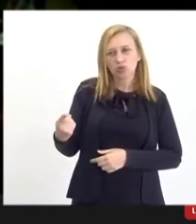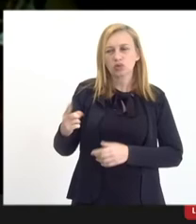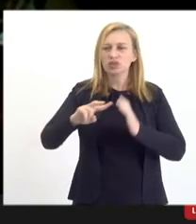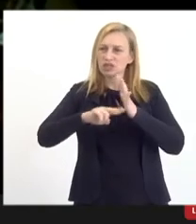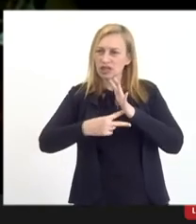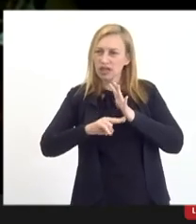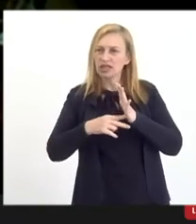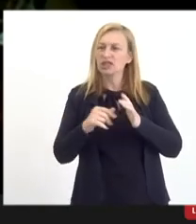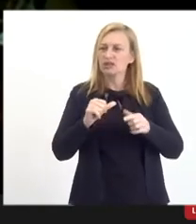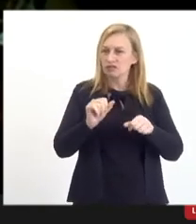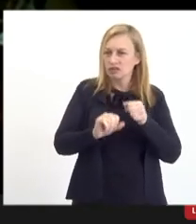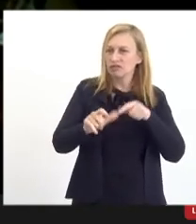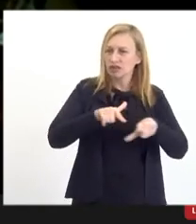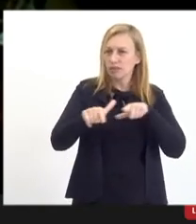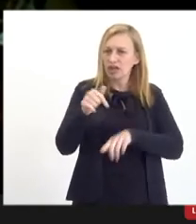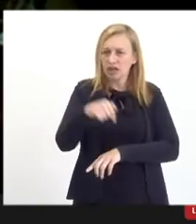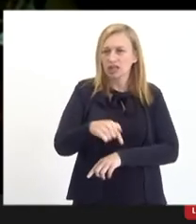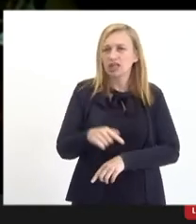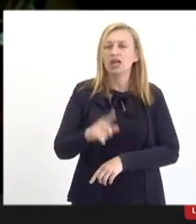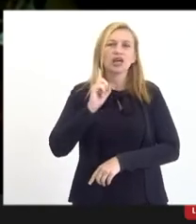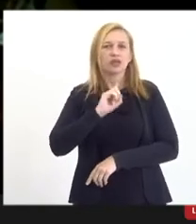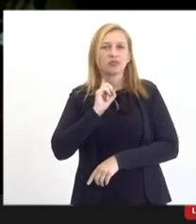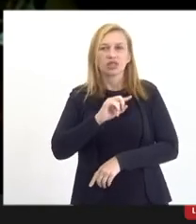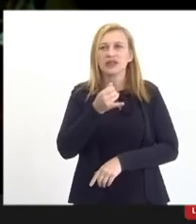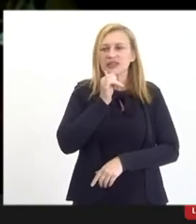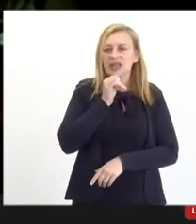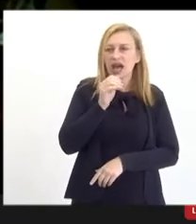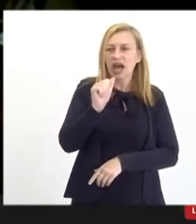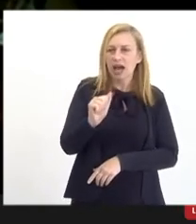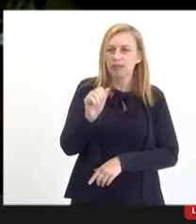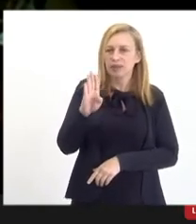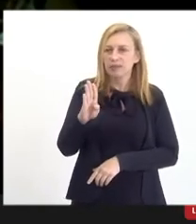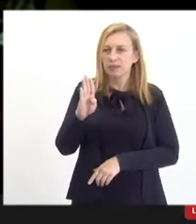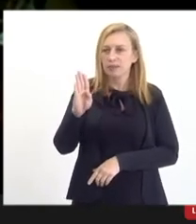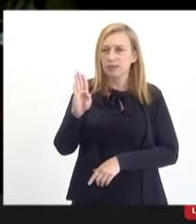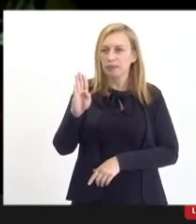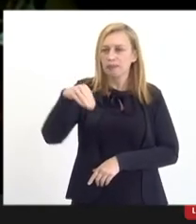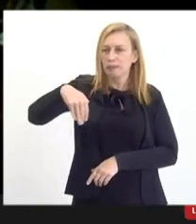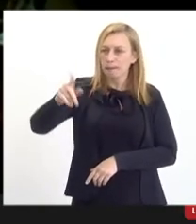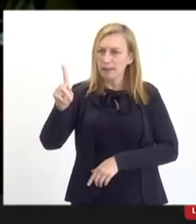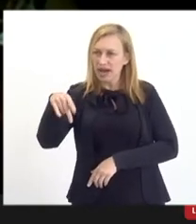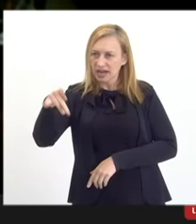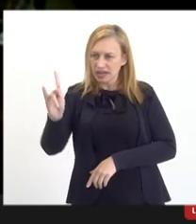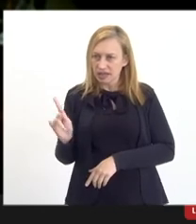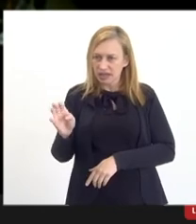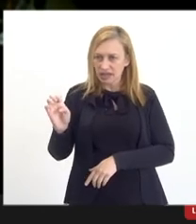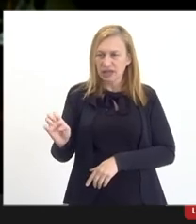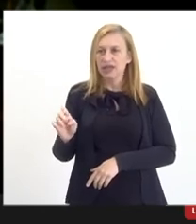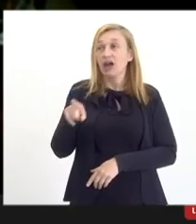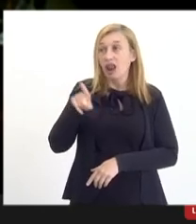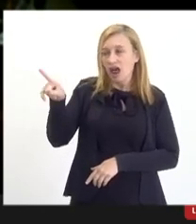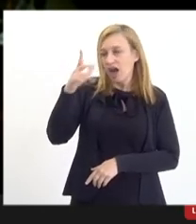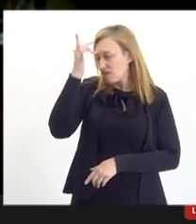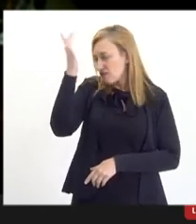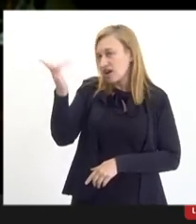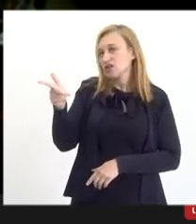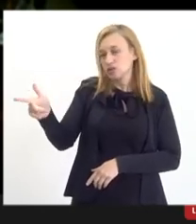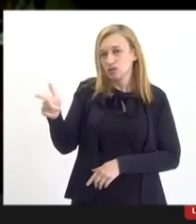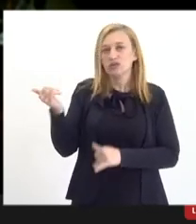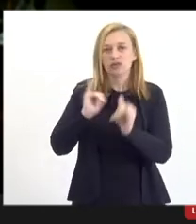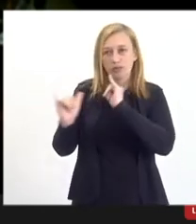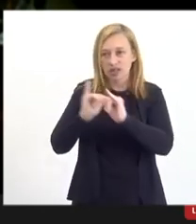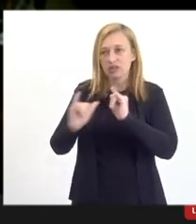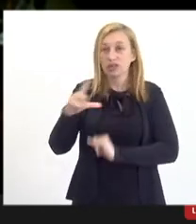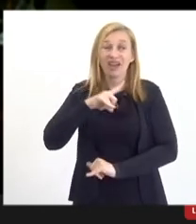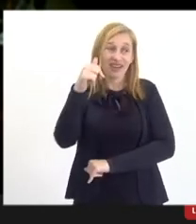fazem esse trabalho aqui, em Minas Gerais, por exemplo, é a ABIMAC que faz, então, lá, lá é mais fácil de ter essa informação,